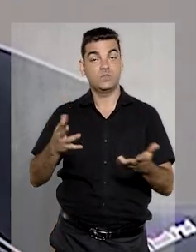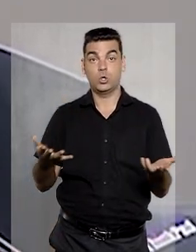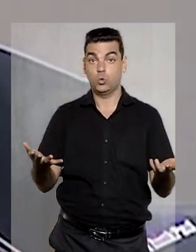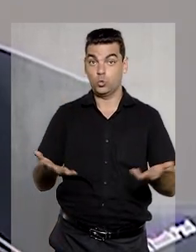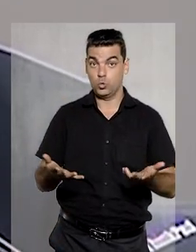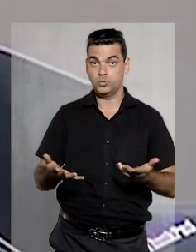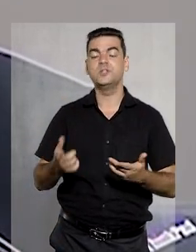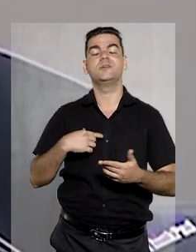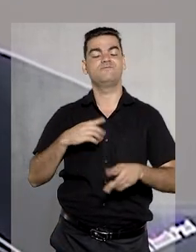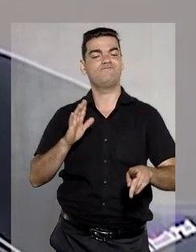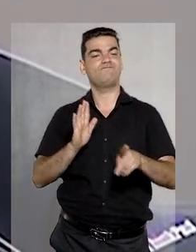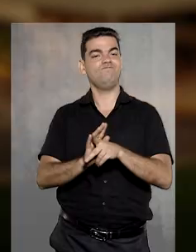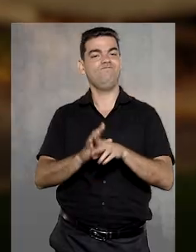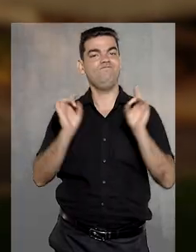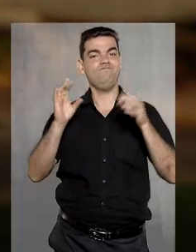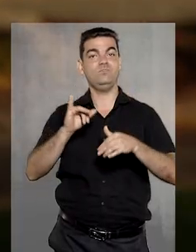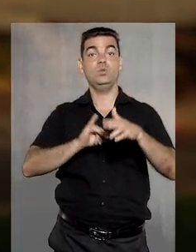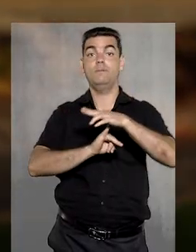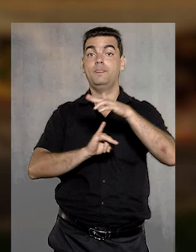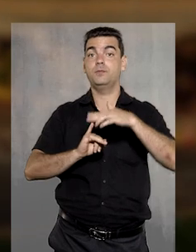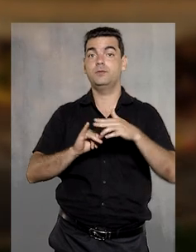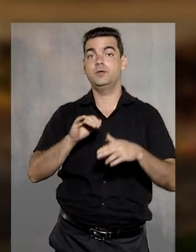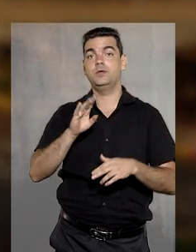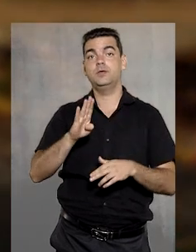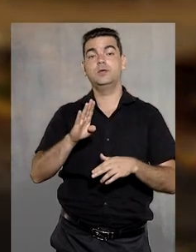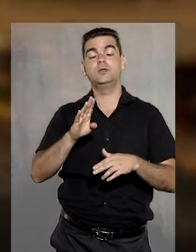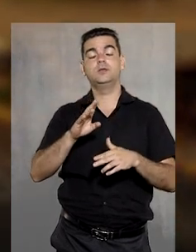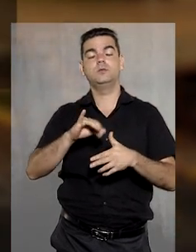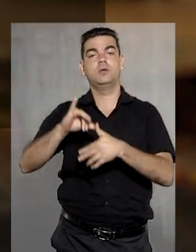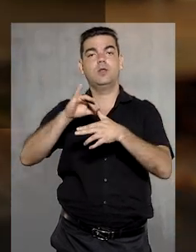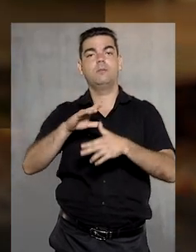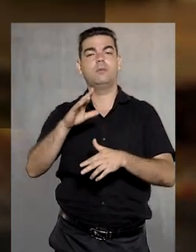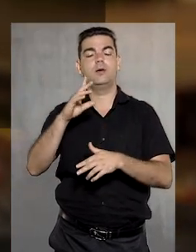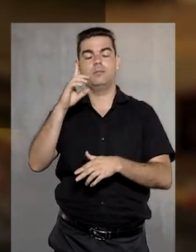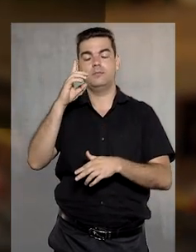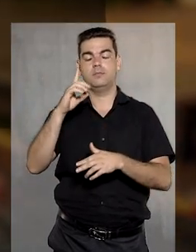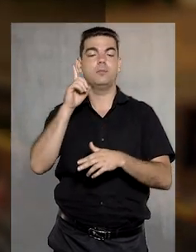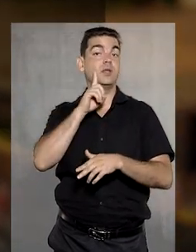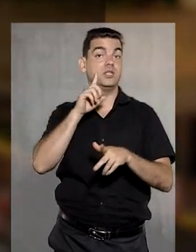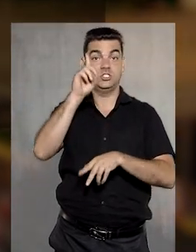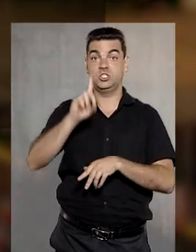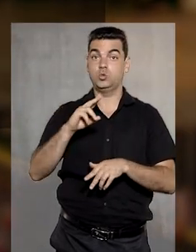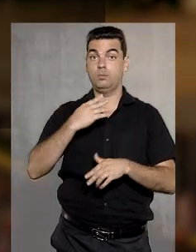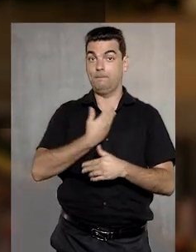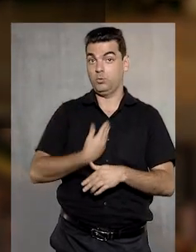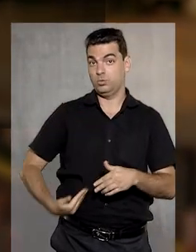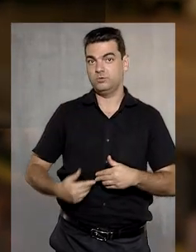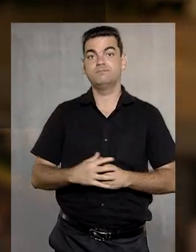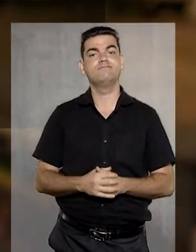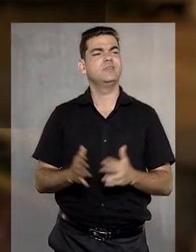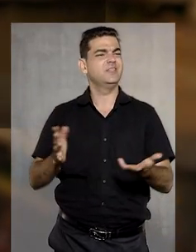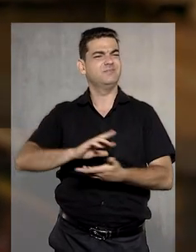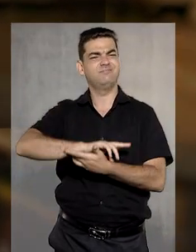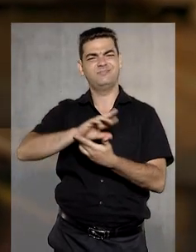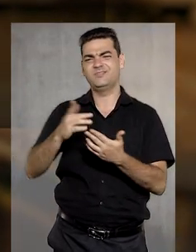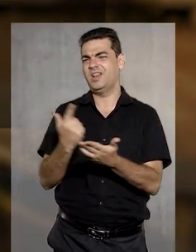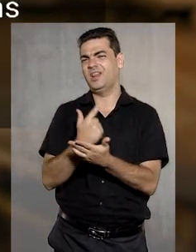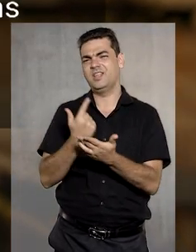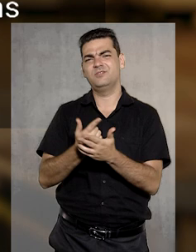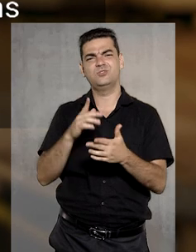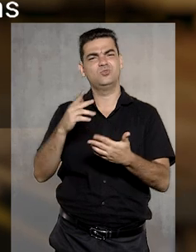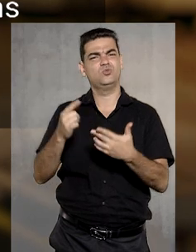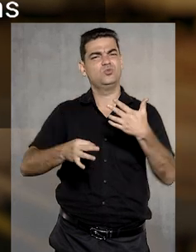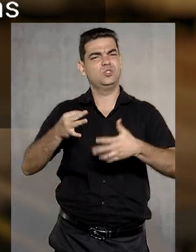universitário e hoje é membro titular do Instituto Ibero-Americano de Direito Público. Além disso,